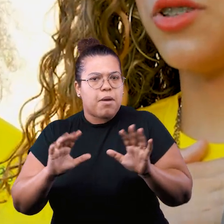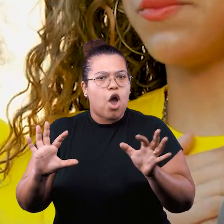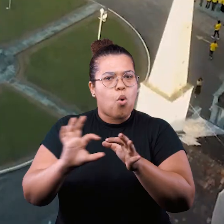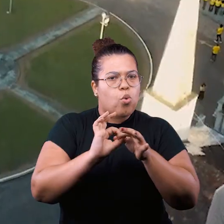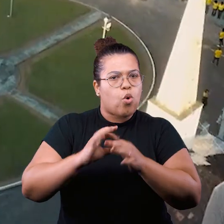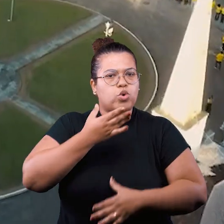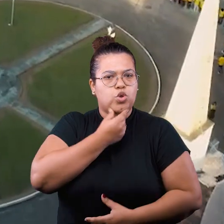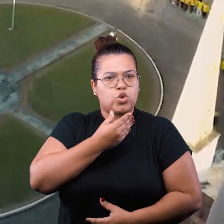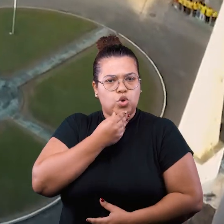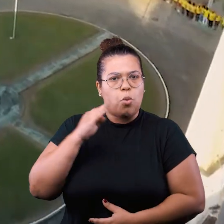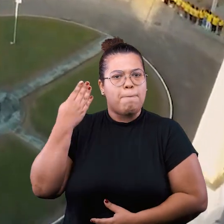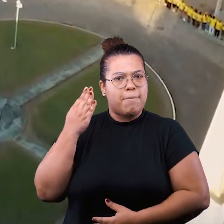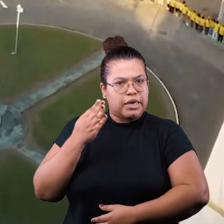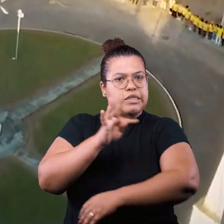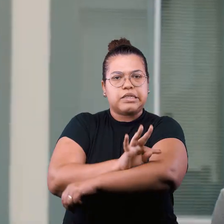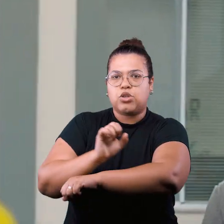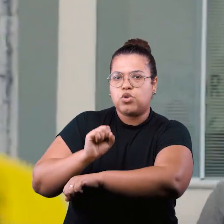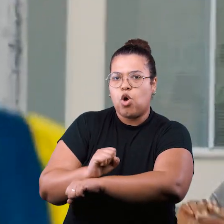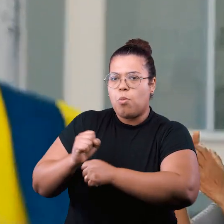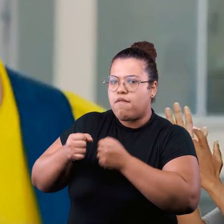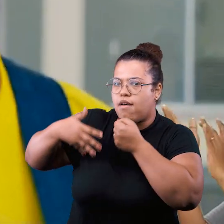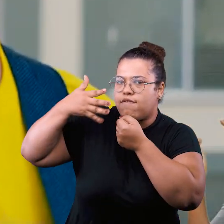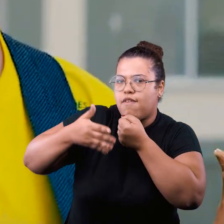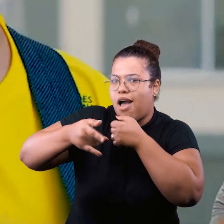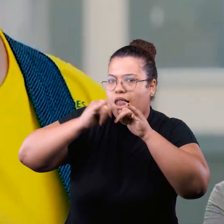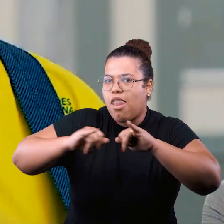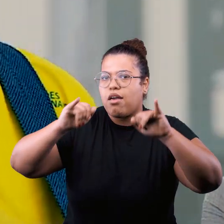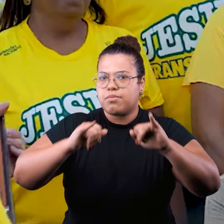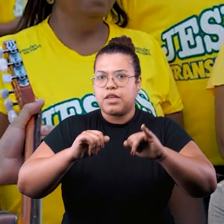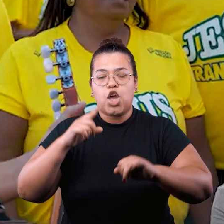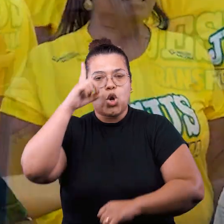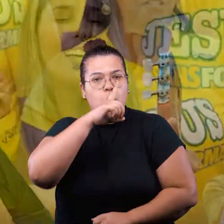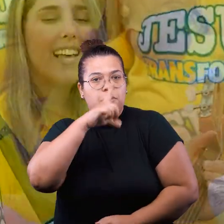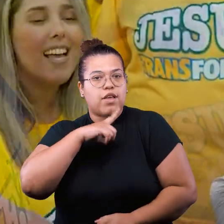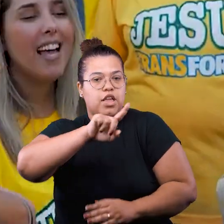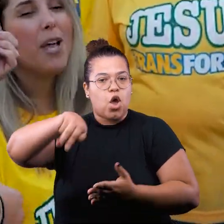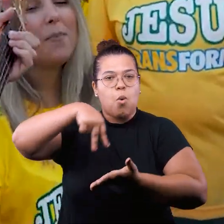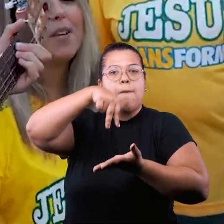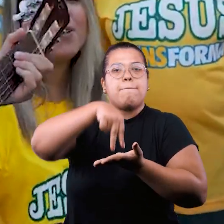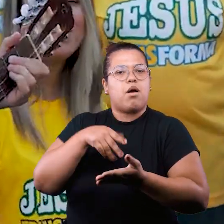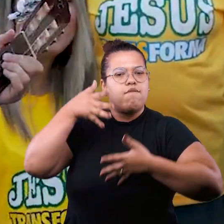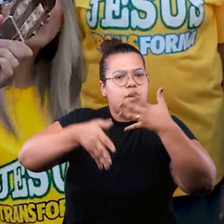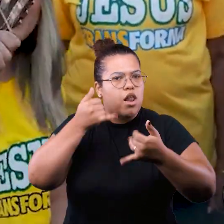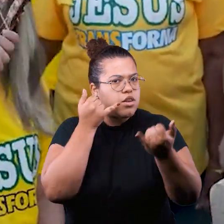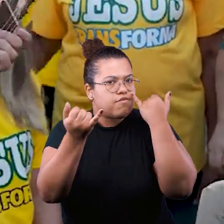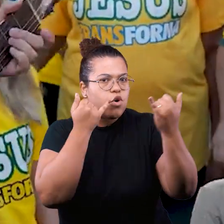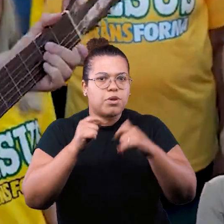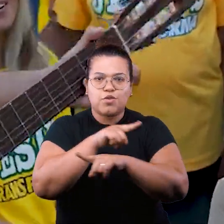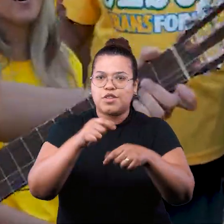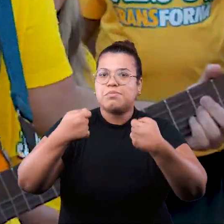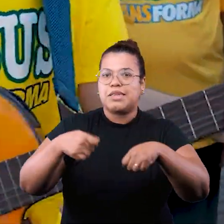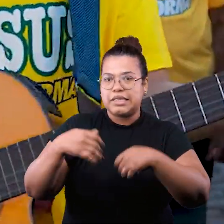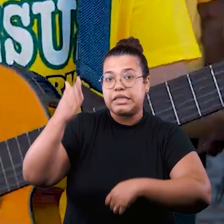a União Missionária de Homens Batistas da TEL promoverá essa campanha. E a cada domingo teremos um mobilizador trazendo todas as informações